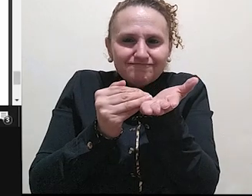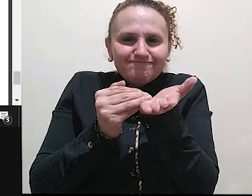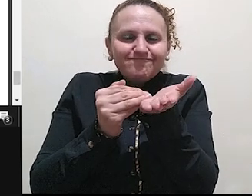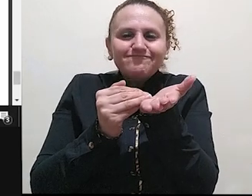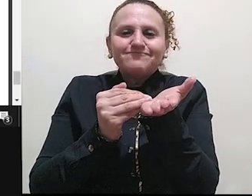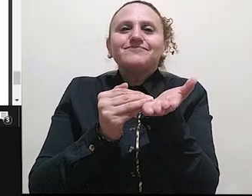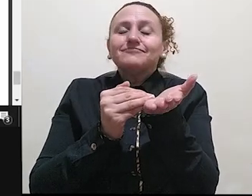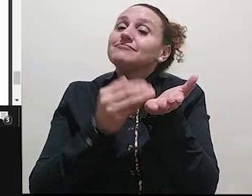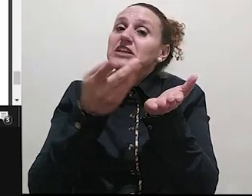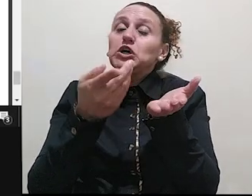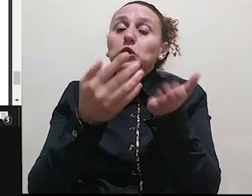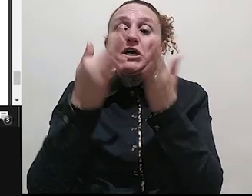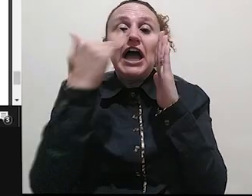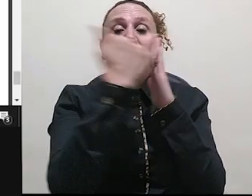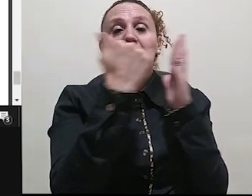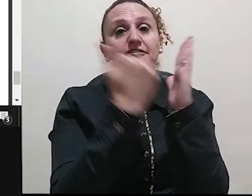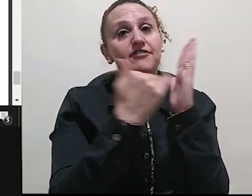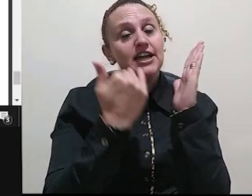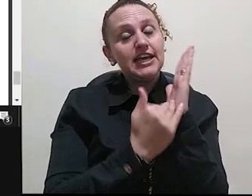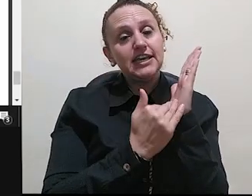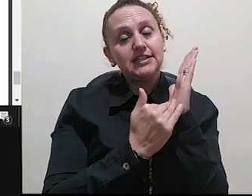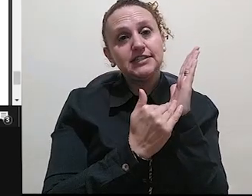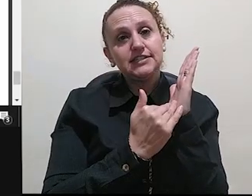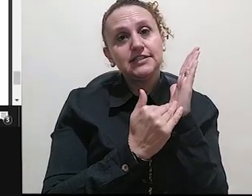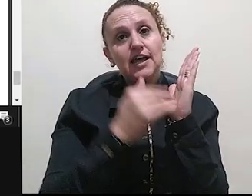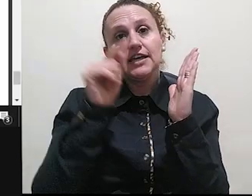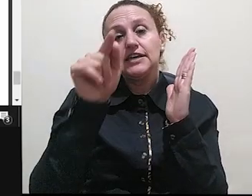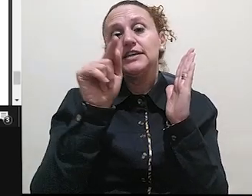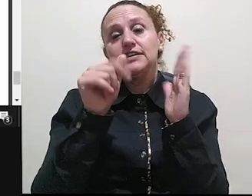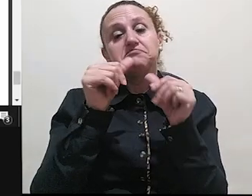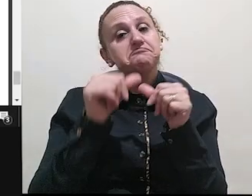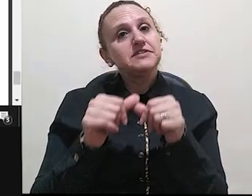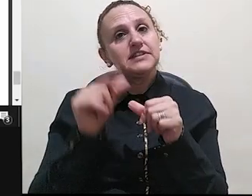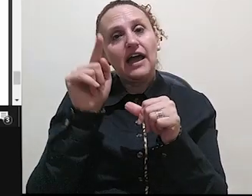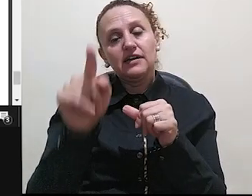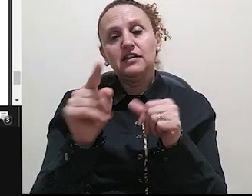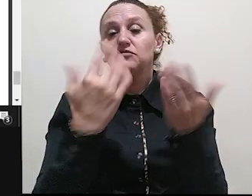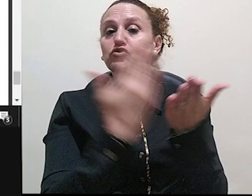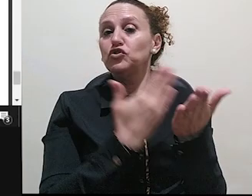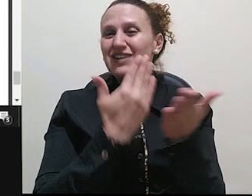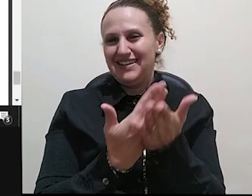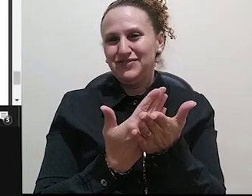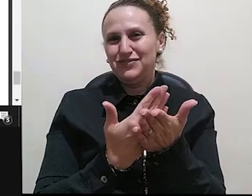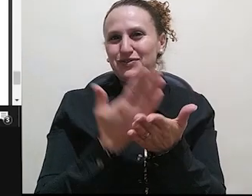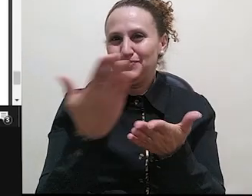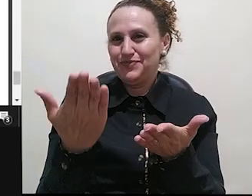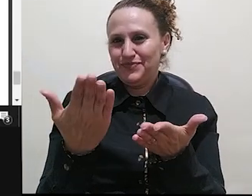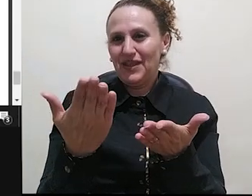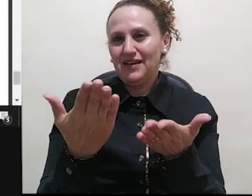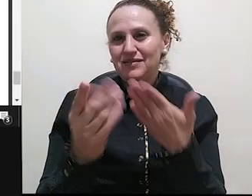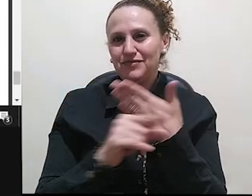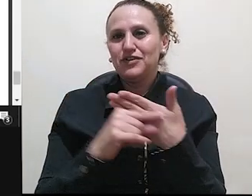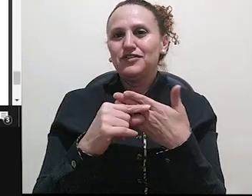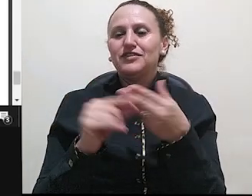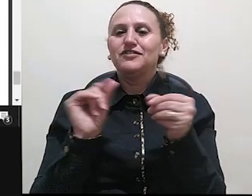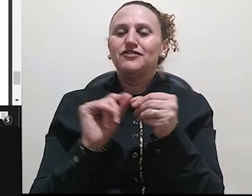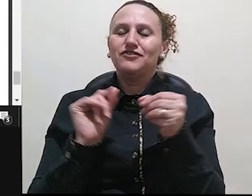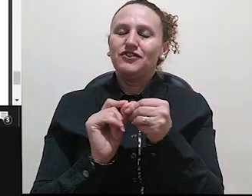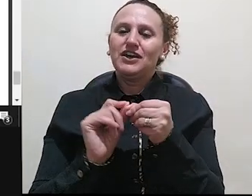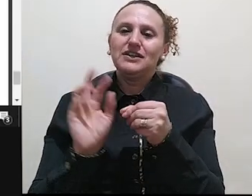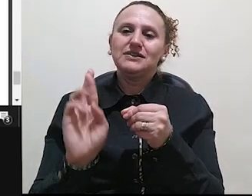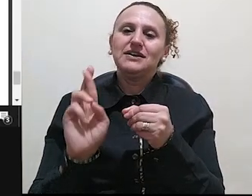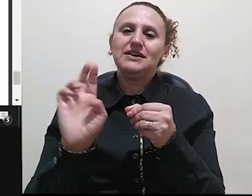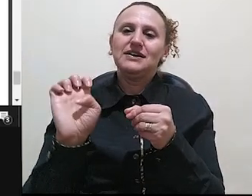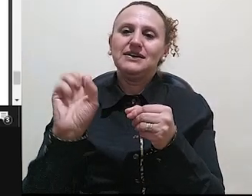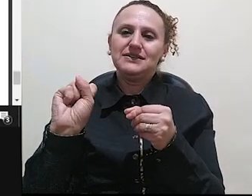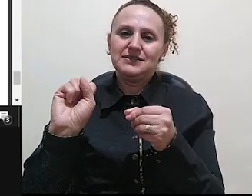referência do texto resenhado, tá? Cabe destacar que nessa revista em específico se